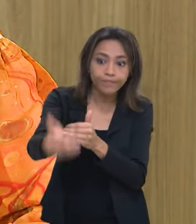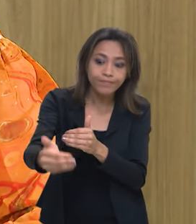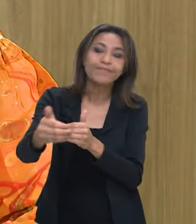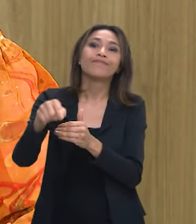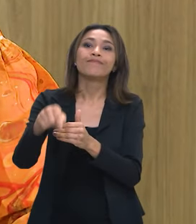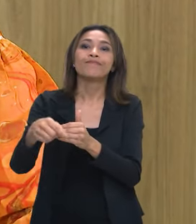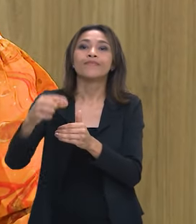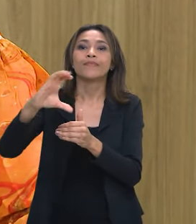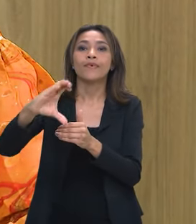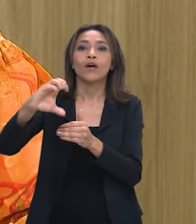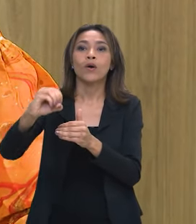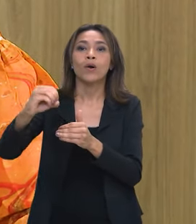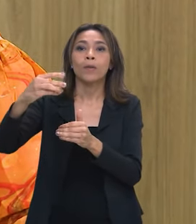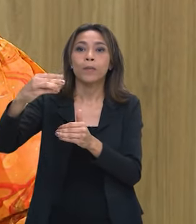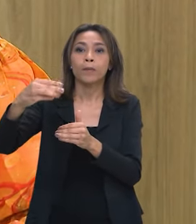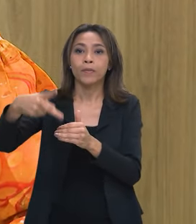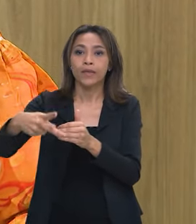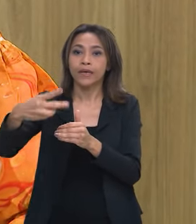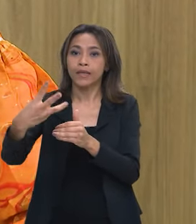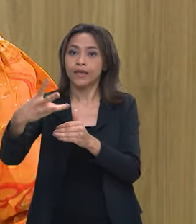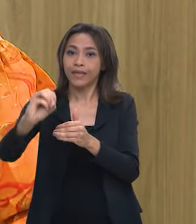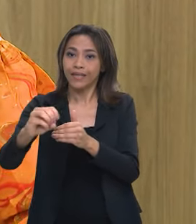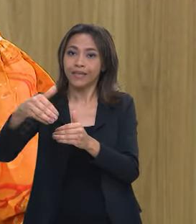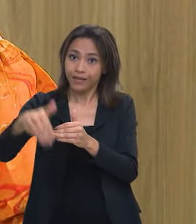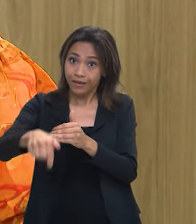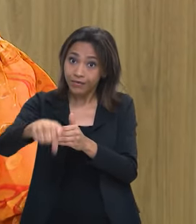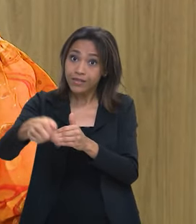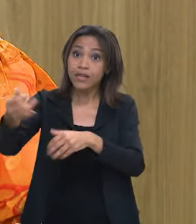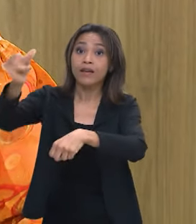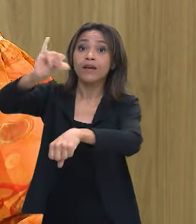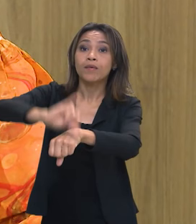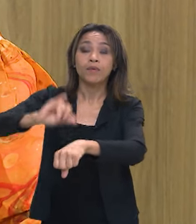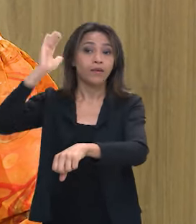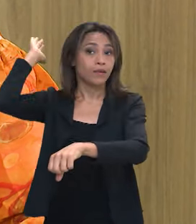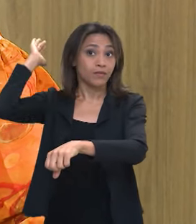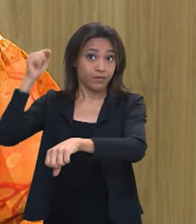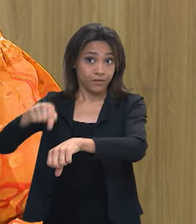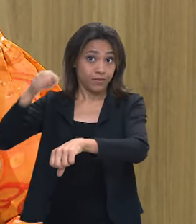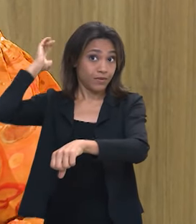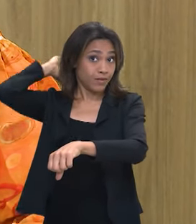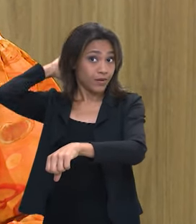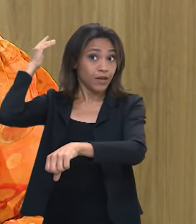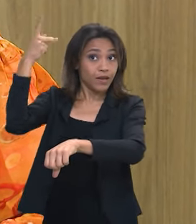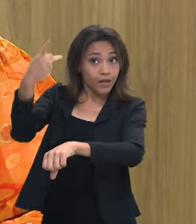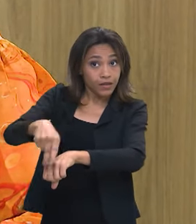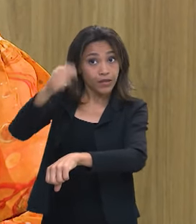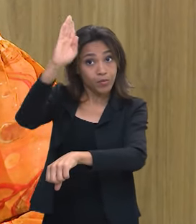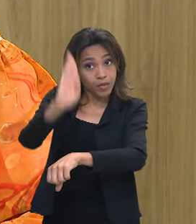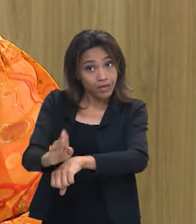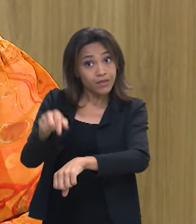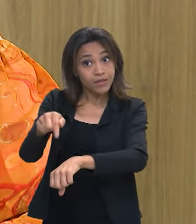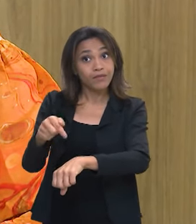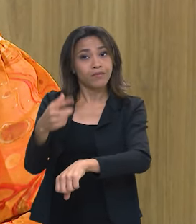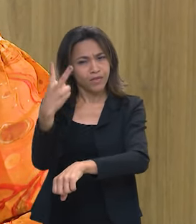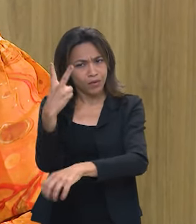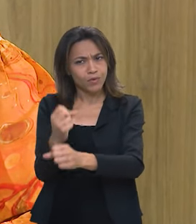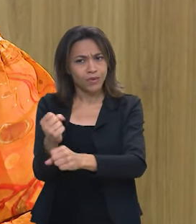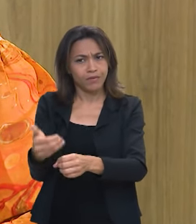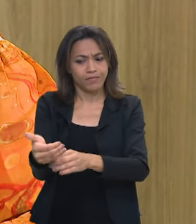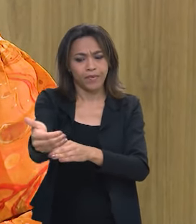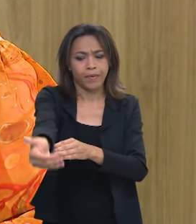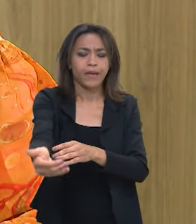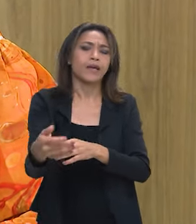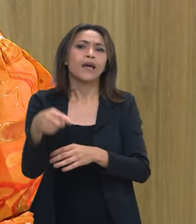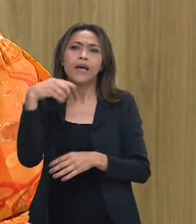conferência COP30 que se realizará em Belém no Brasil daqui a dois anos então é muito